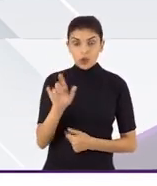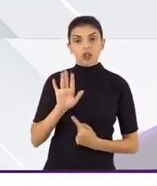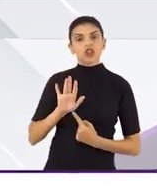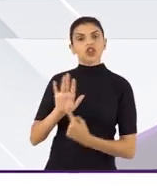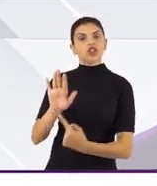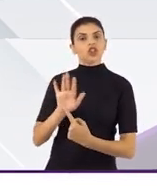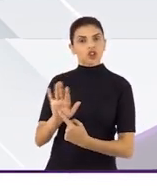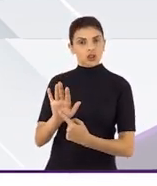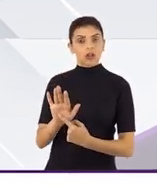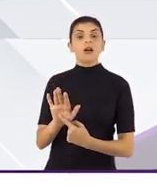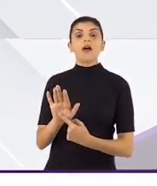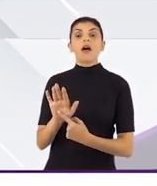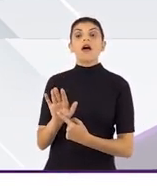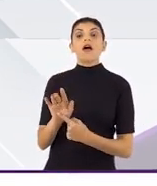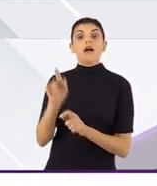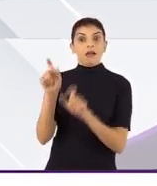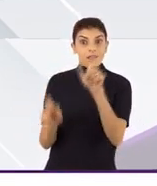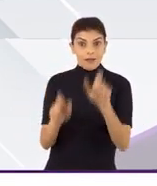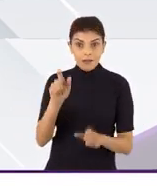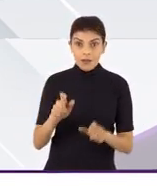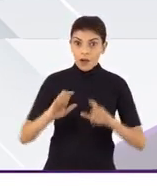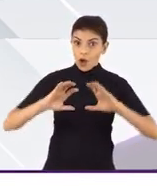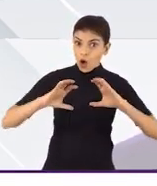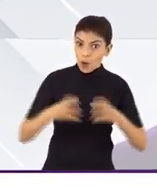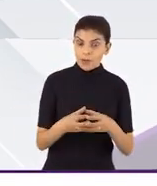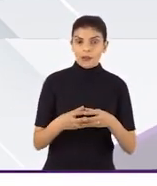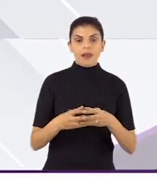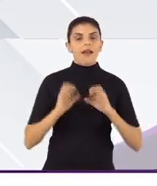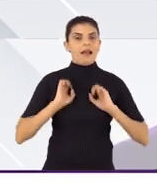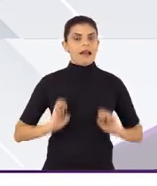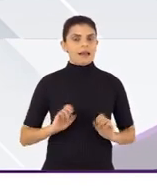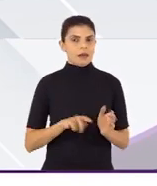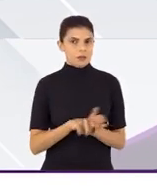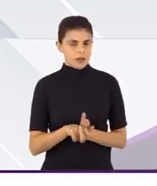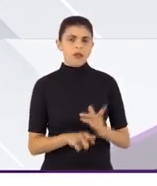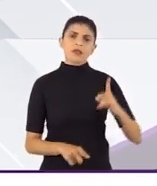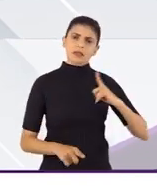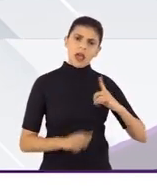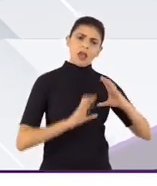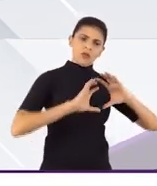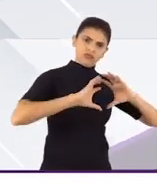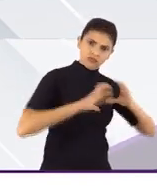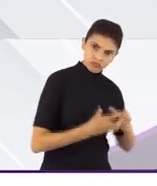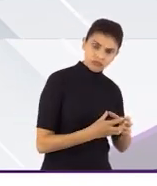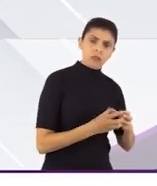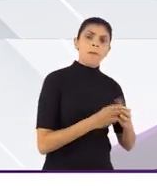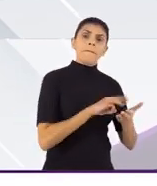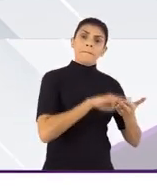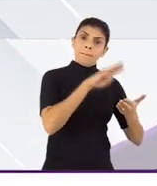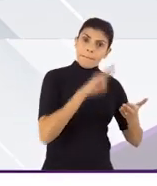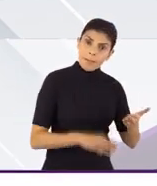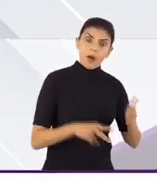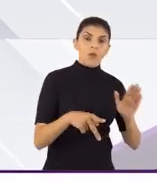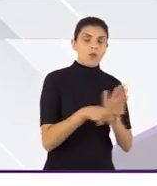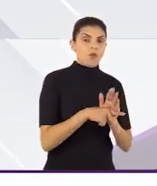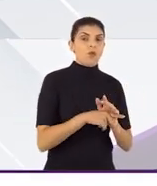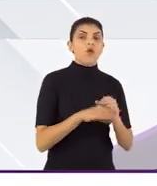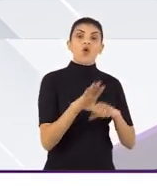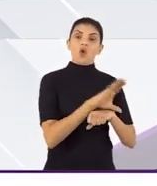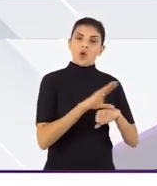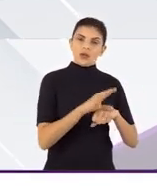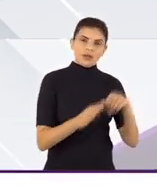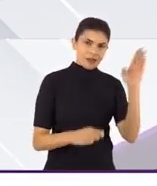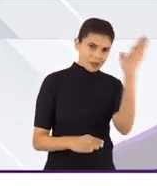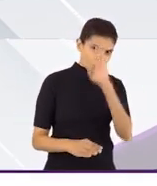membros são indicados por comitês de ética em pesquisa, temos membros que são integrantes do